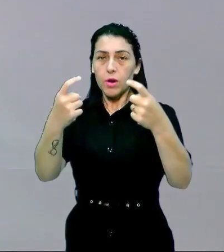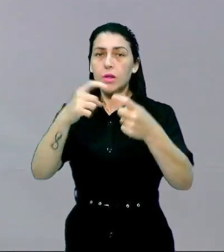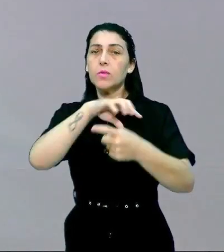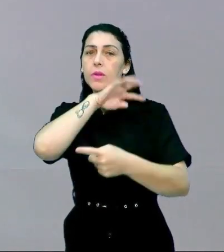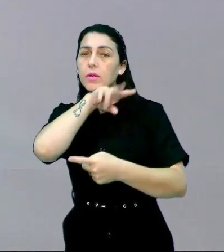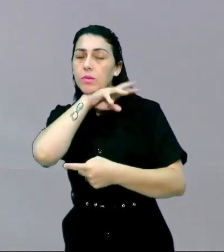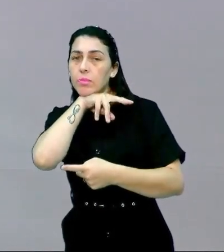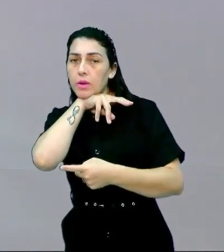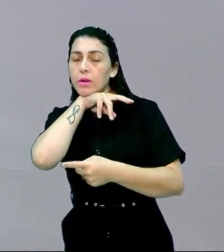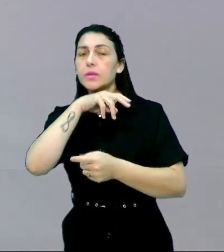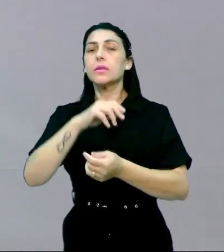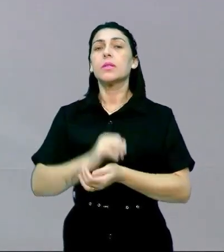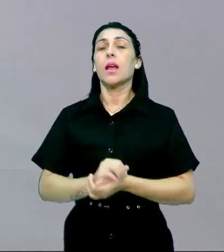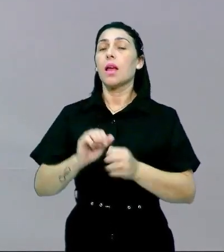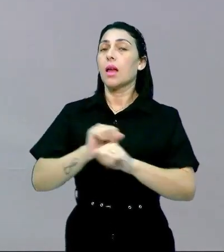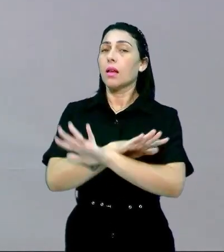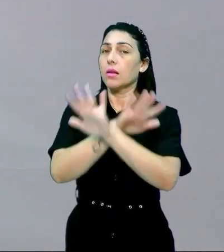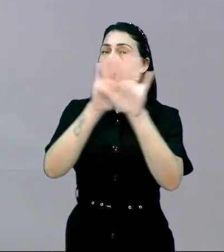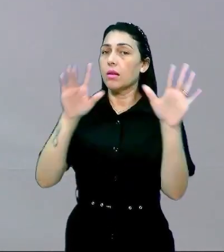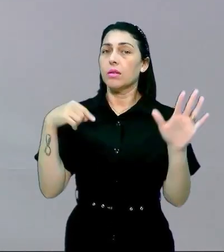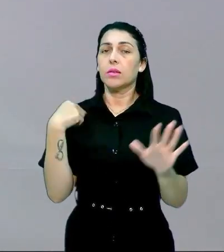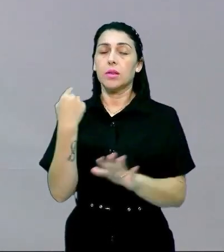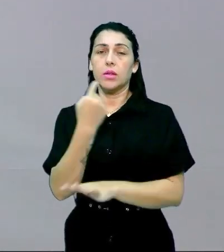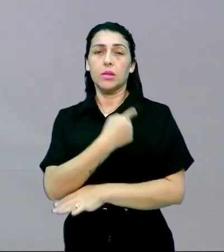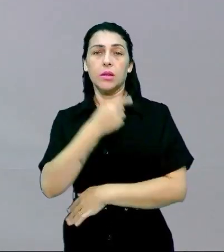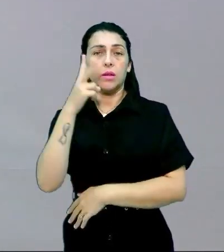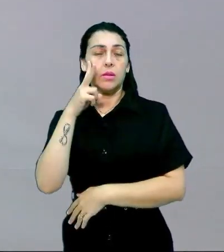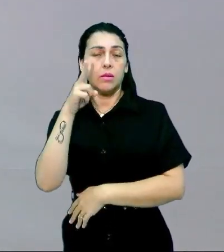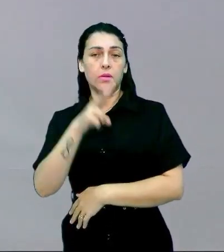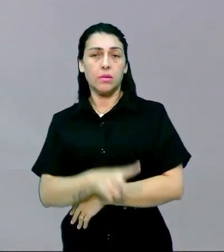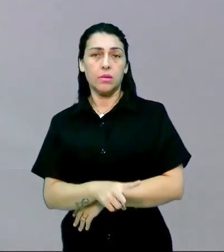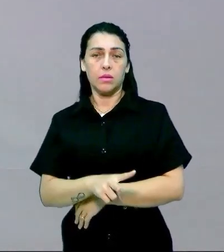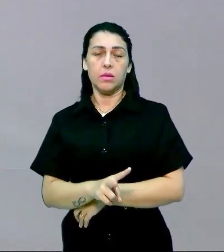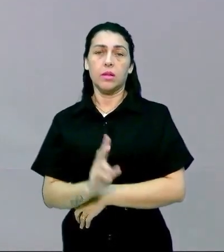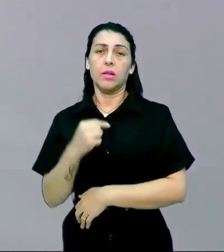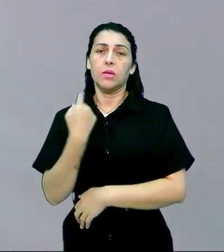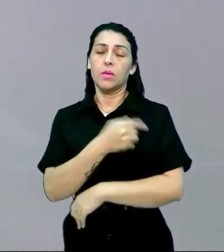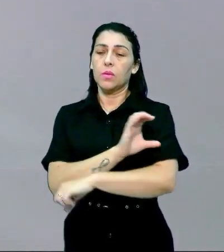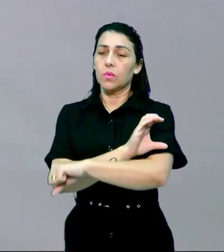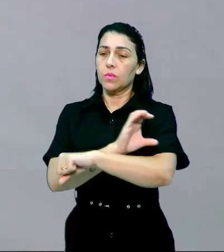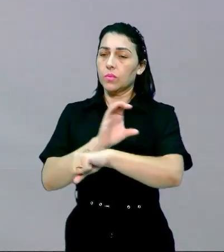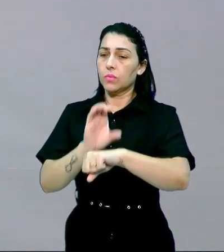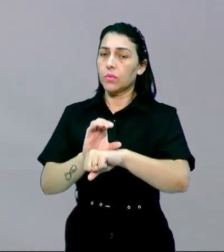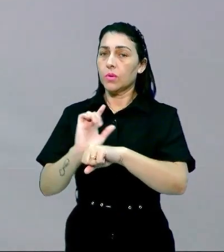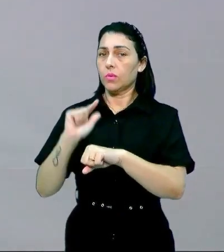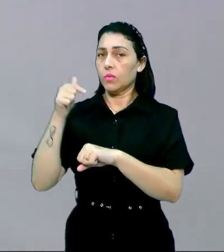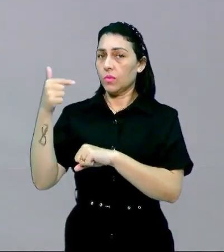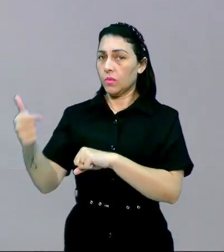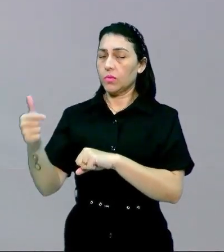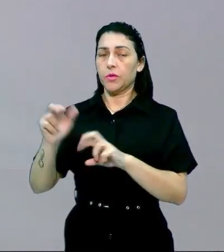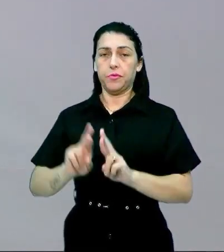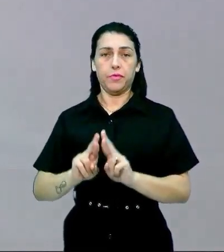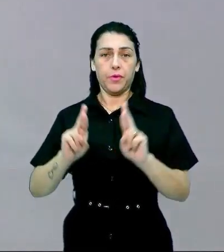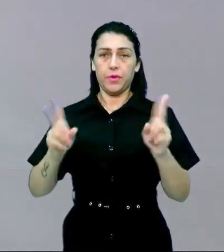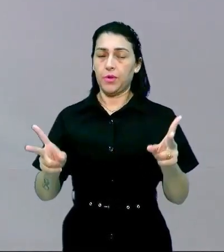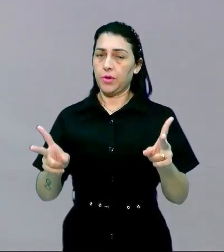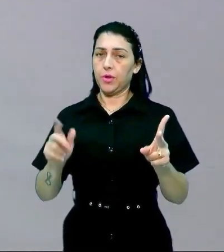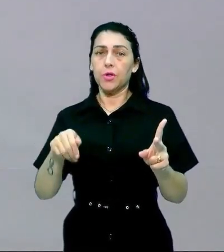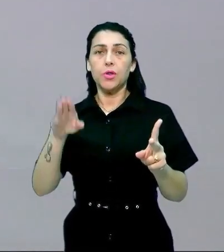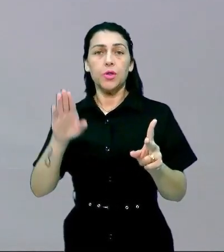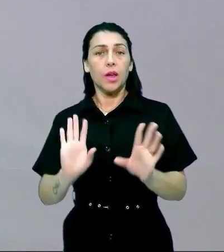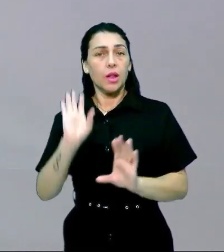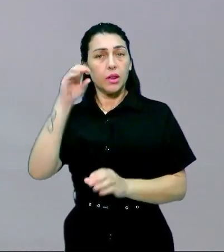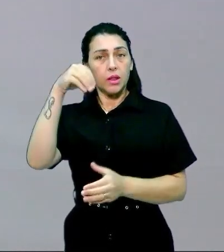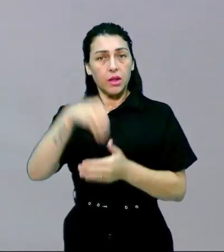tá então é claro que a gente olhar pela nossa cultura para a cultura do outro é diferente né de quem